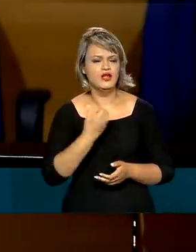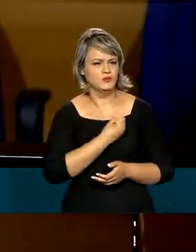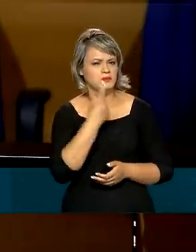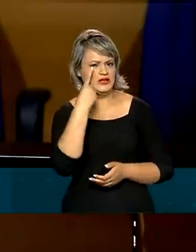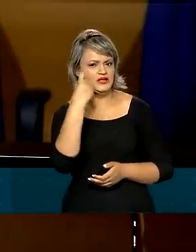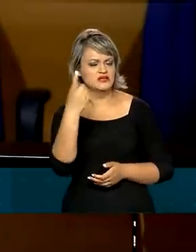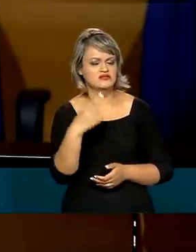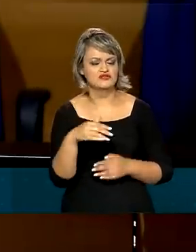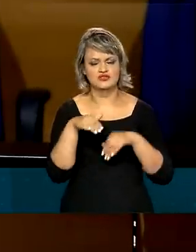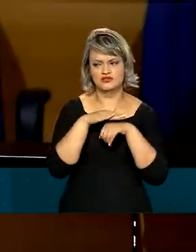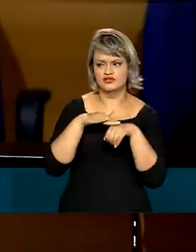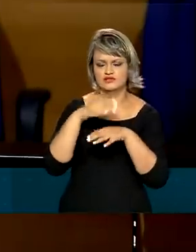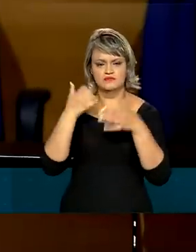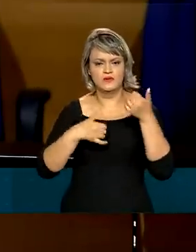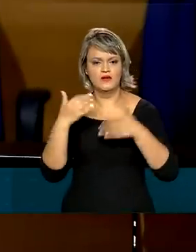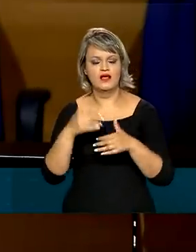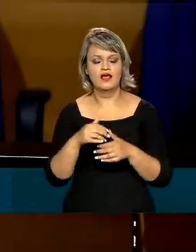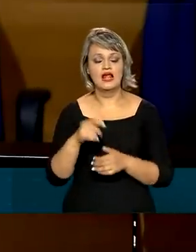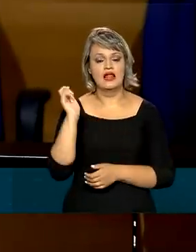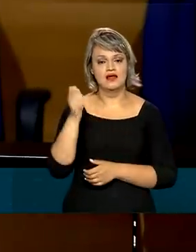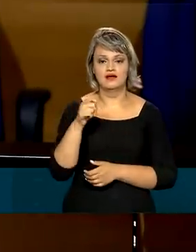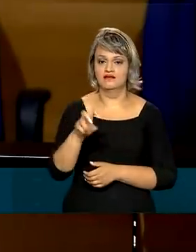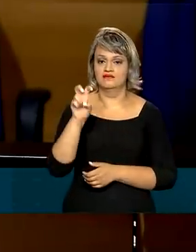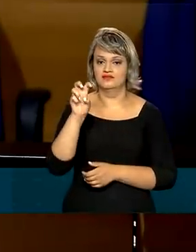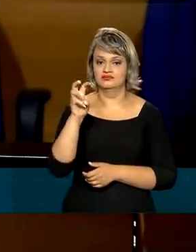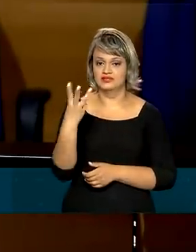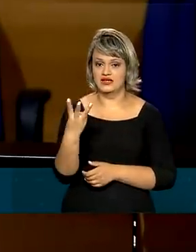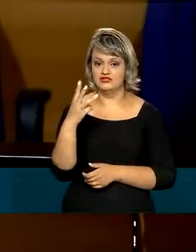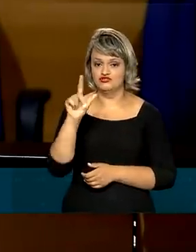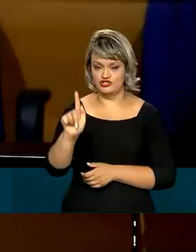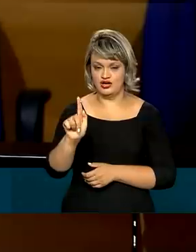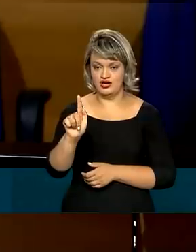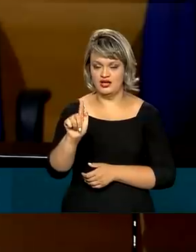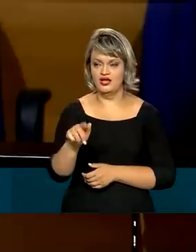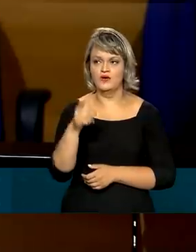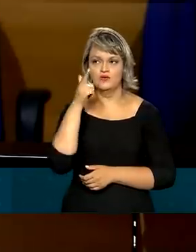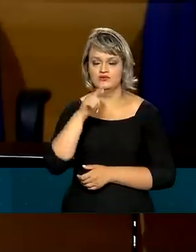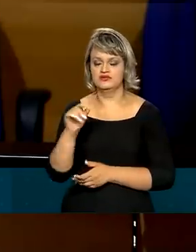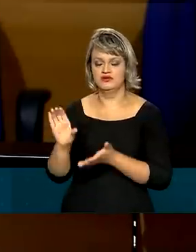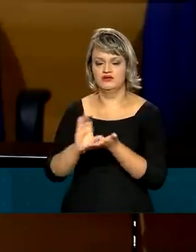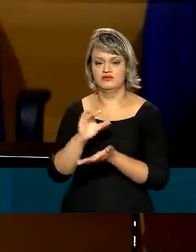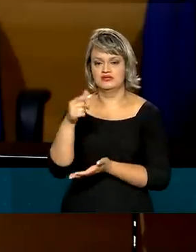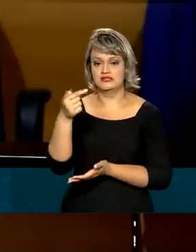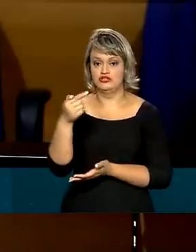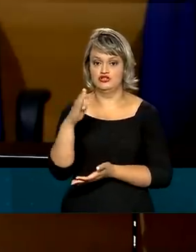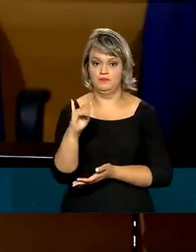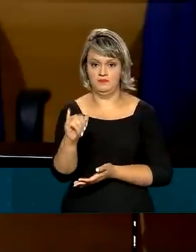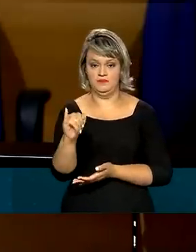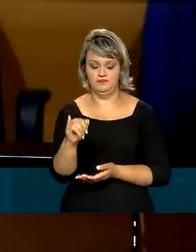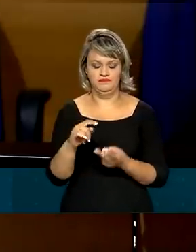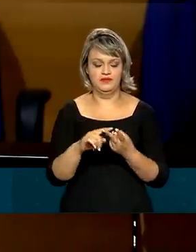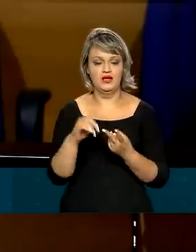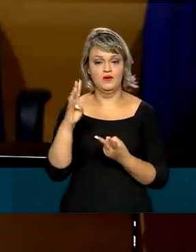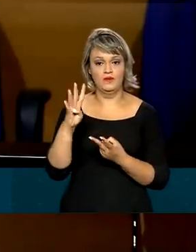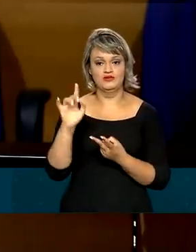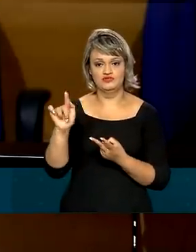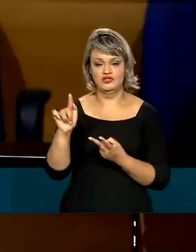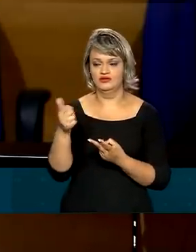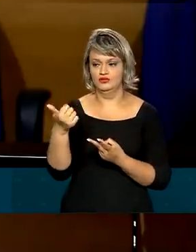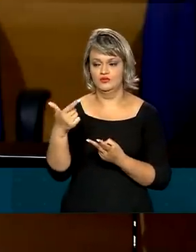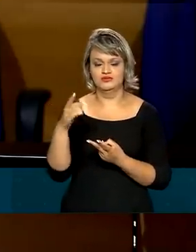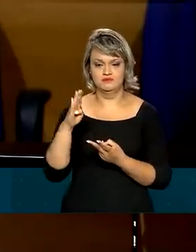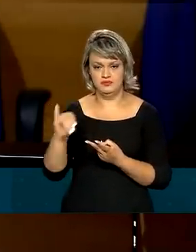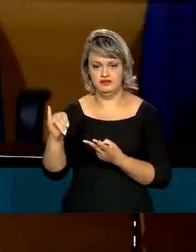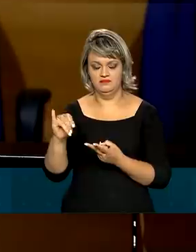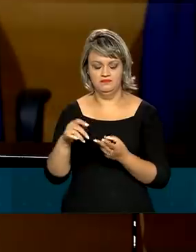estava conversando. O leilão do 3G foi 7 bi. O 4G, 12